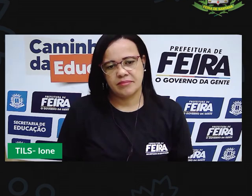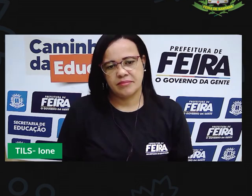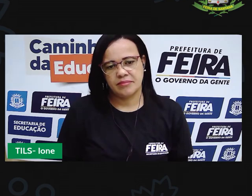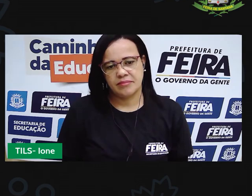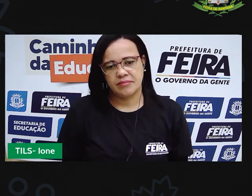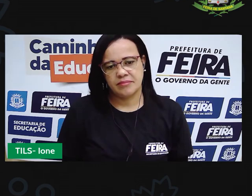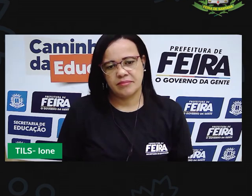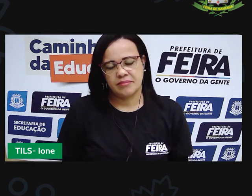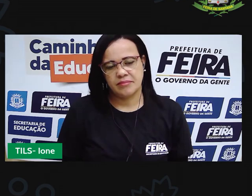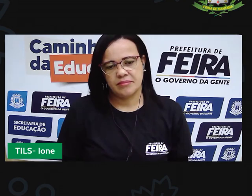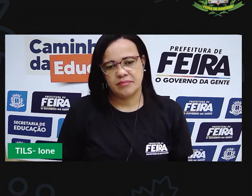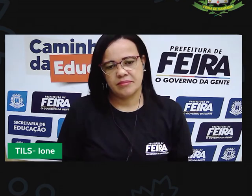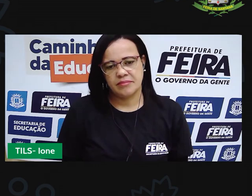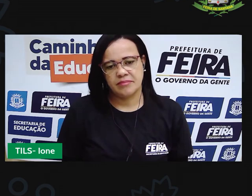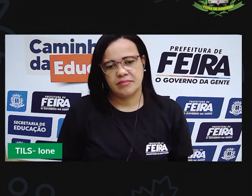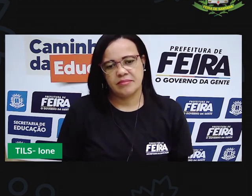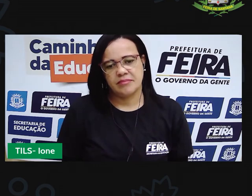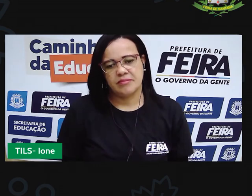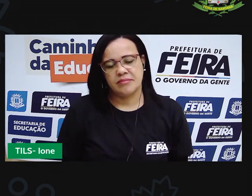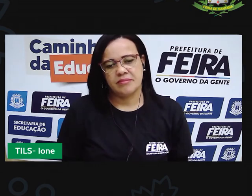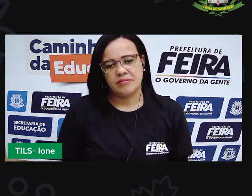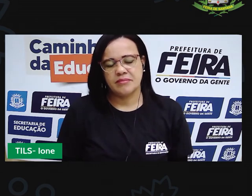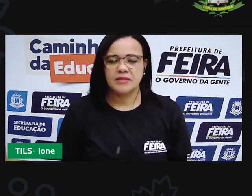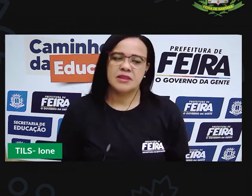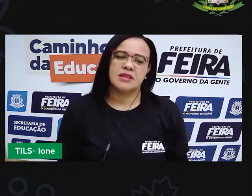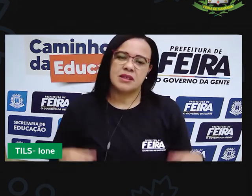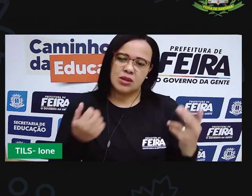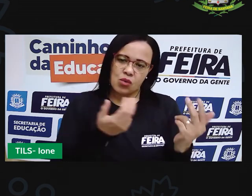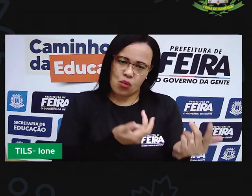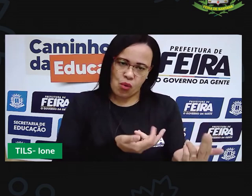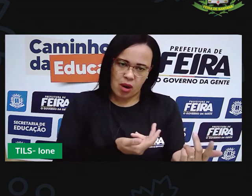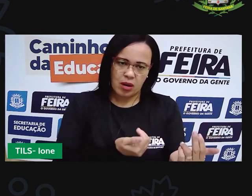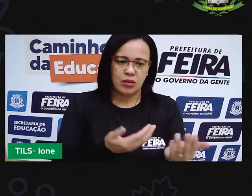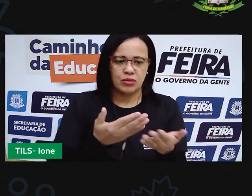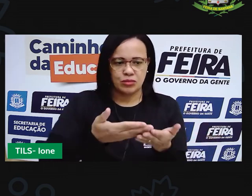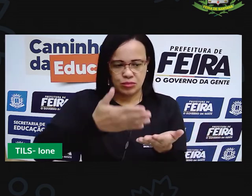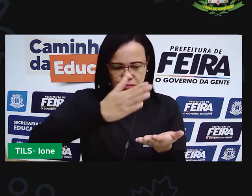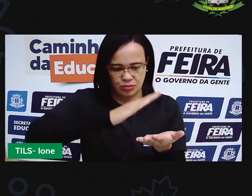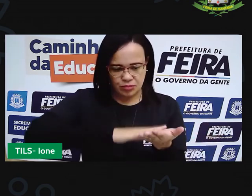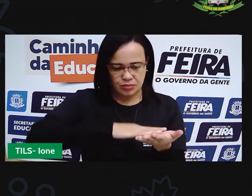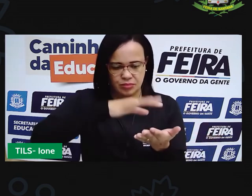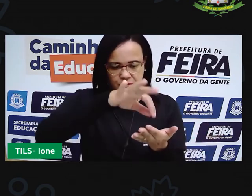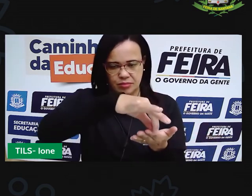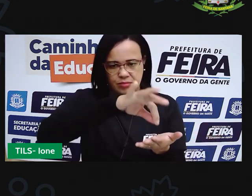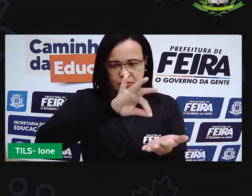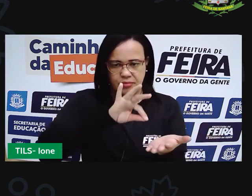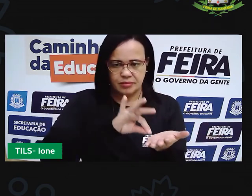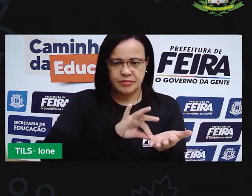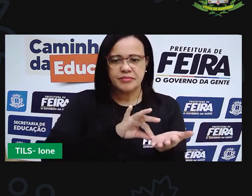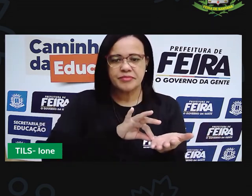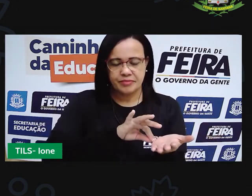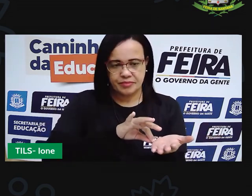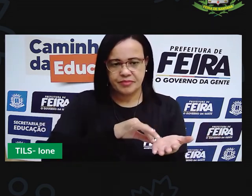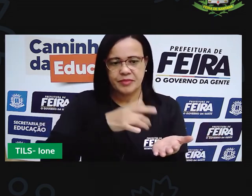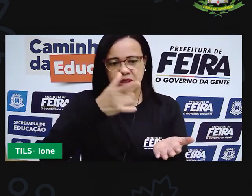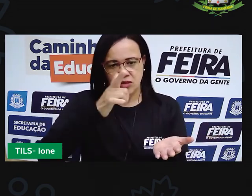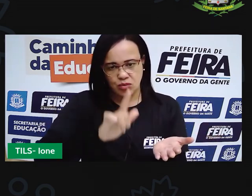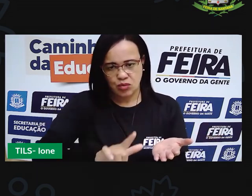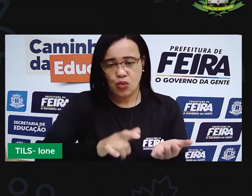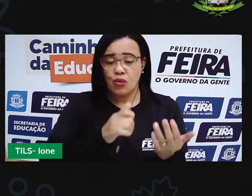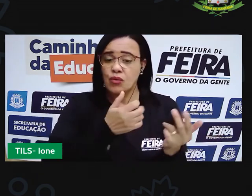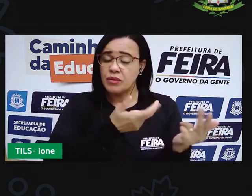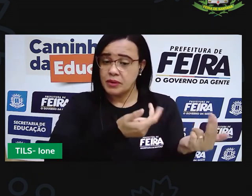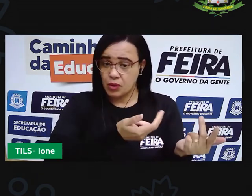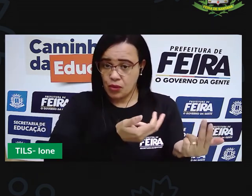desse jeito e dobre repita do lado